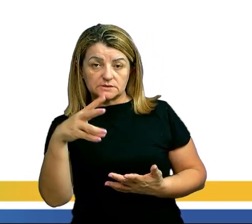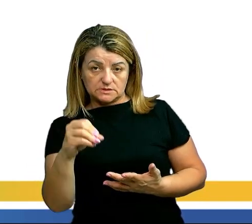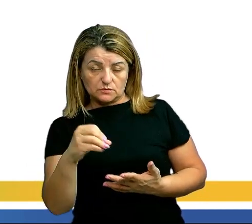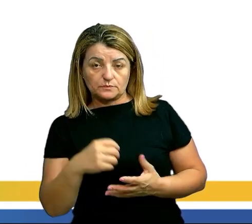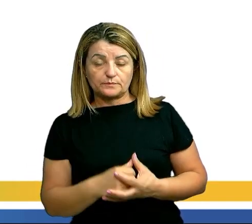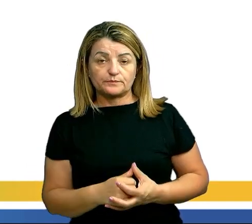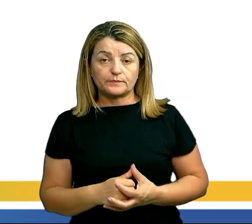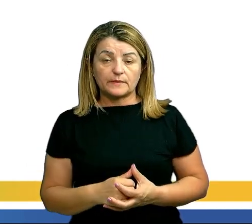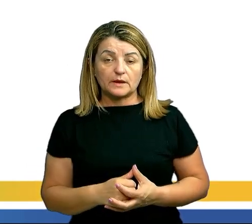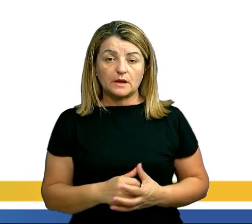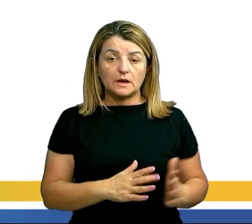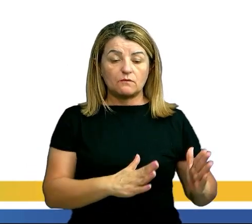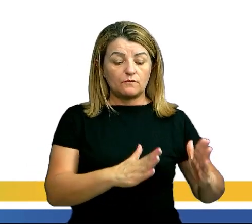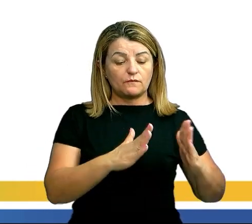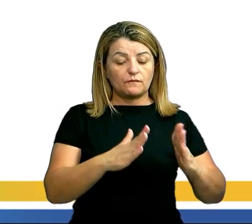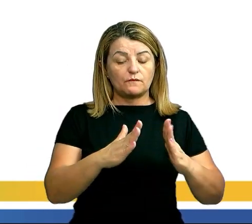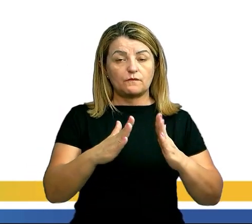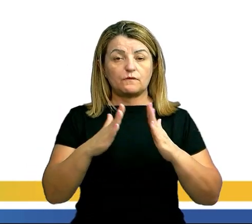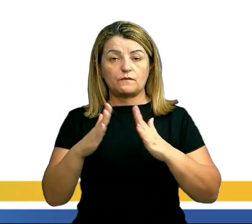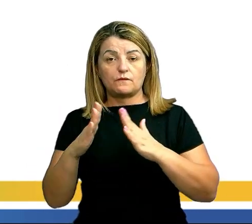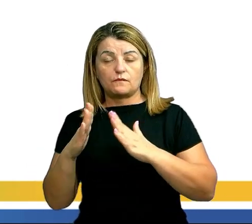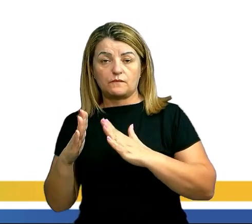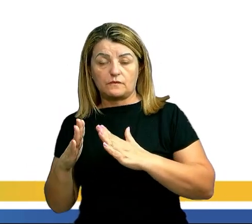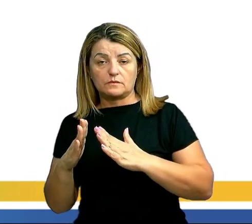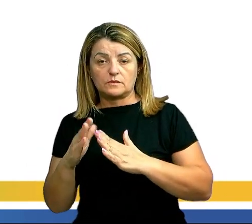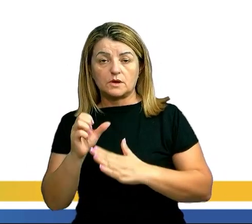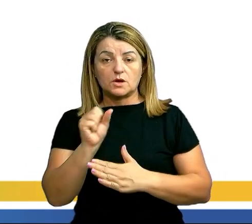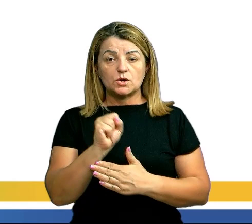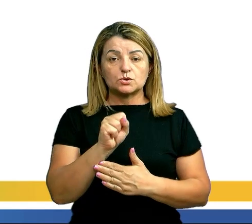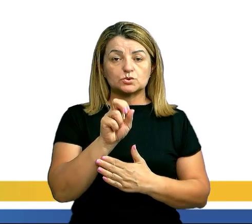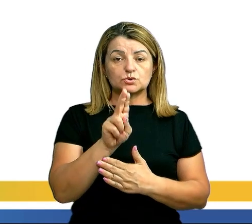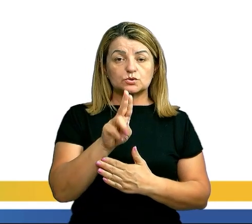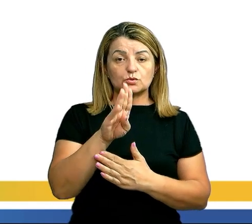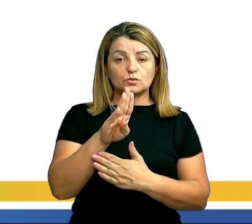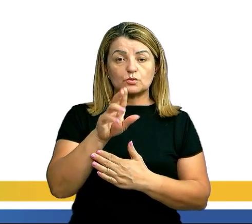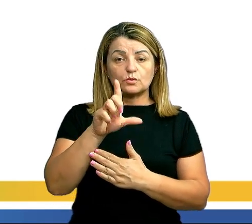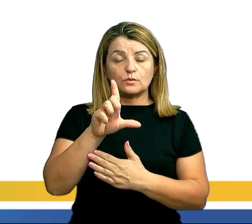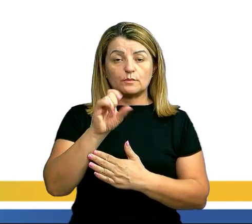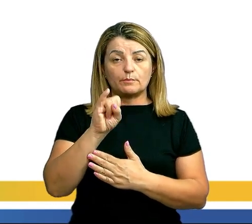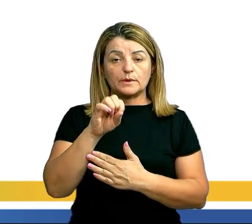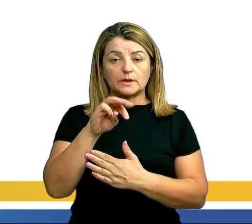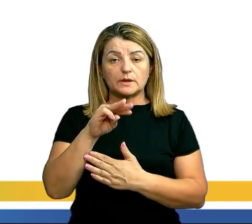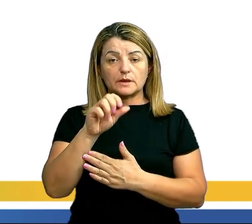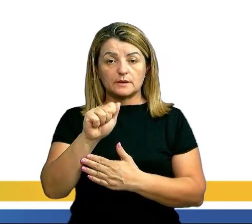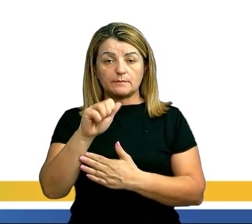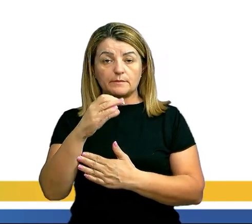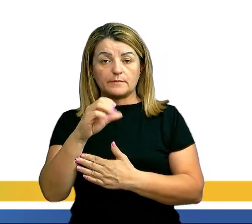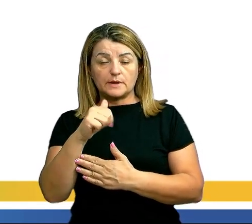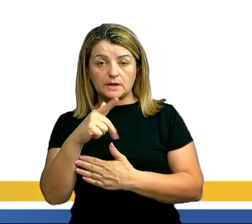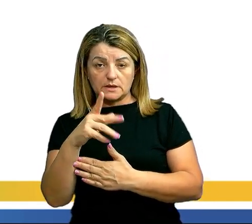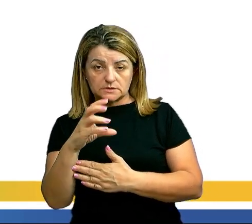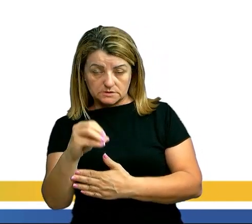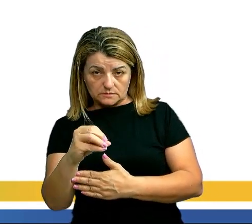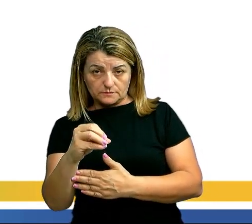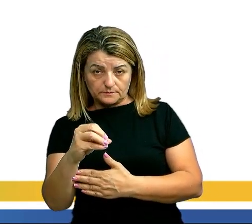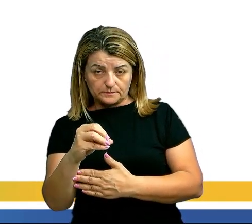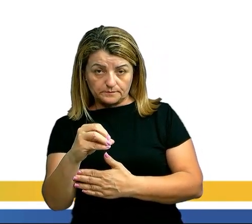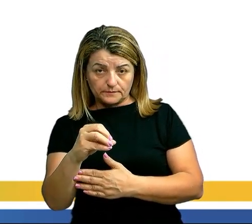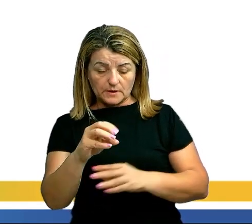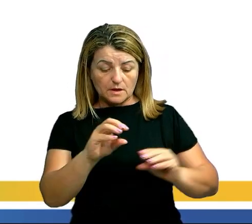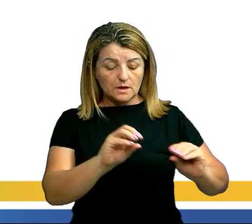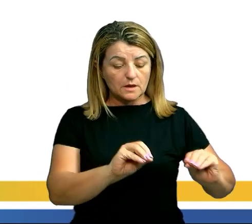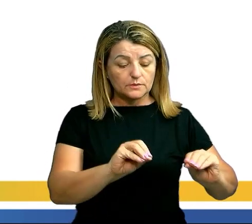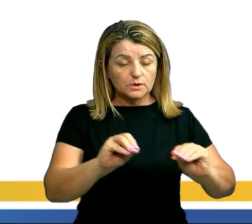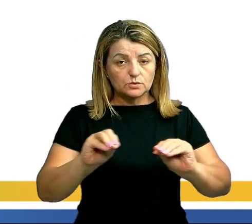gasoso, ele vai passar por um processo de sublimação. Da mesma forma, pode ocorrer o contrário, sair do gasoso para o